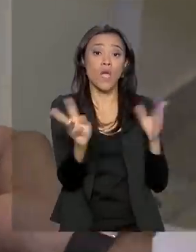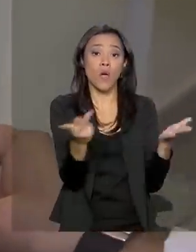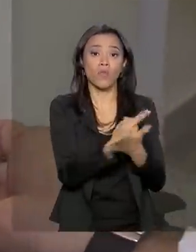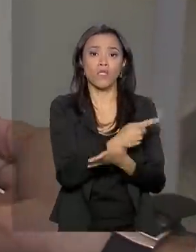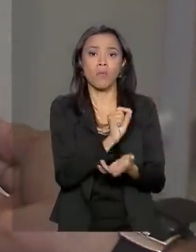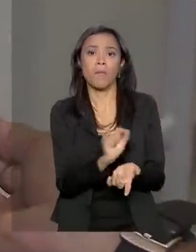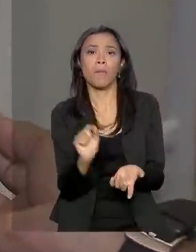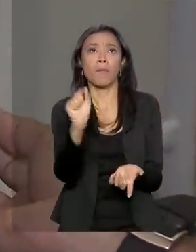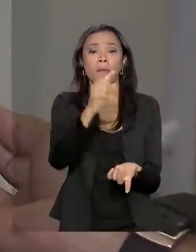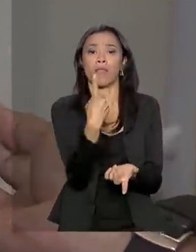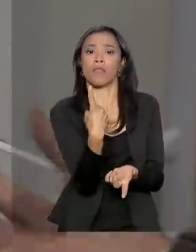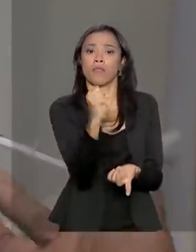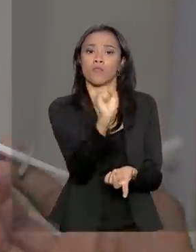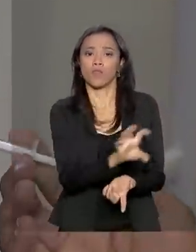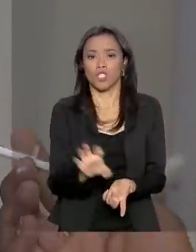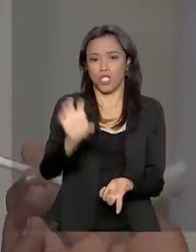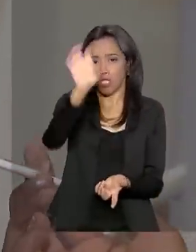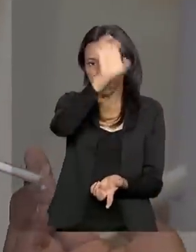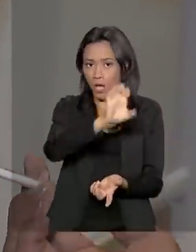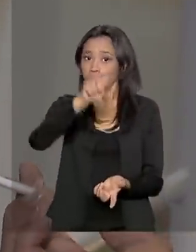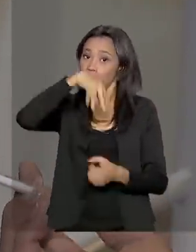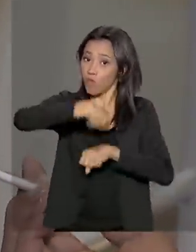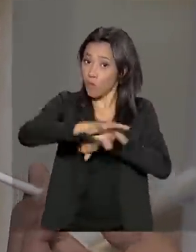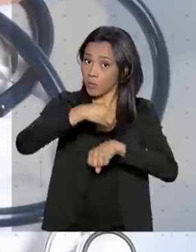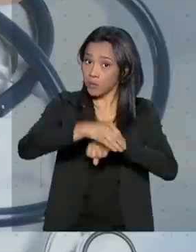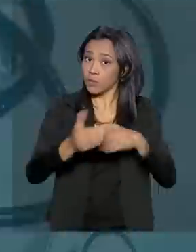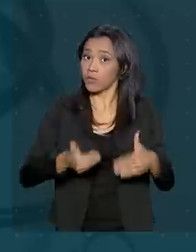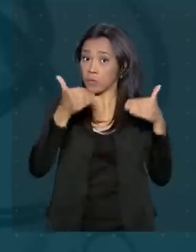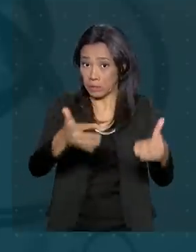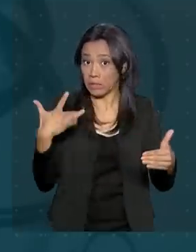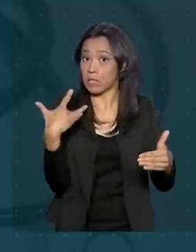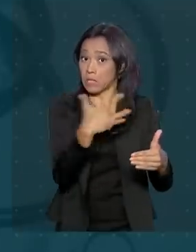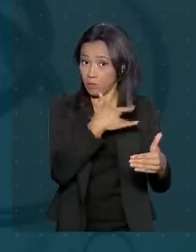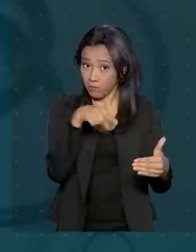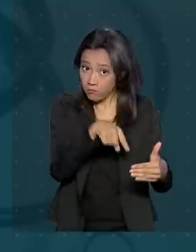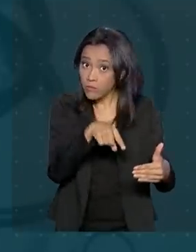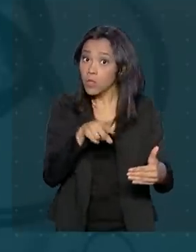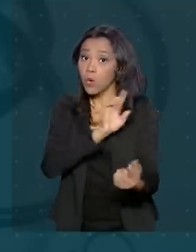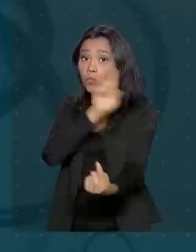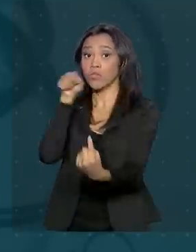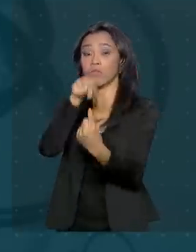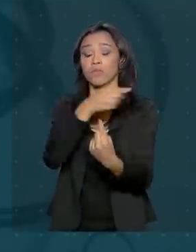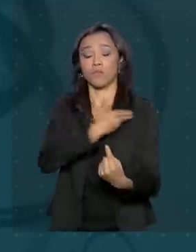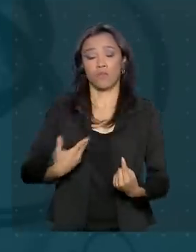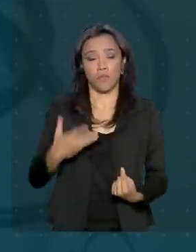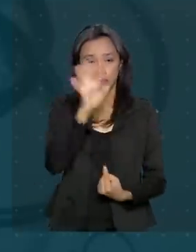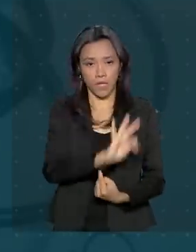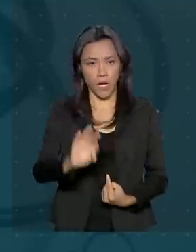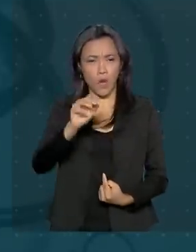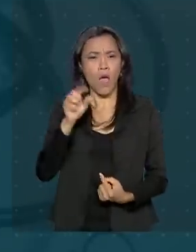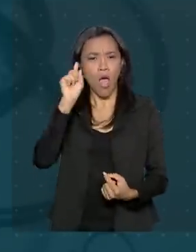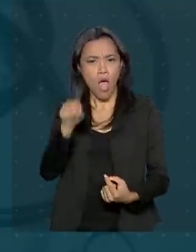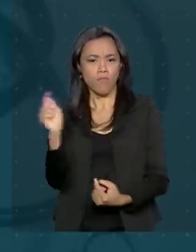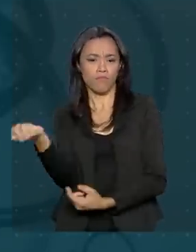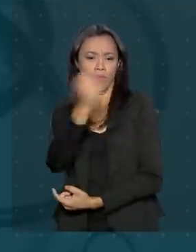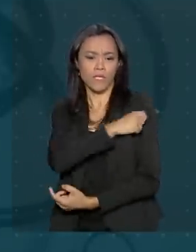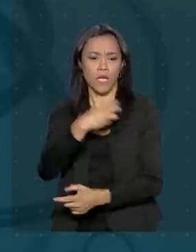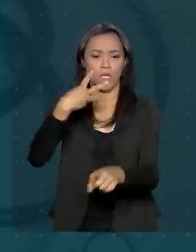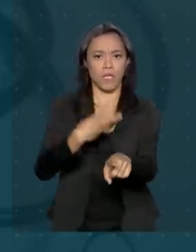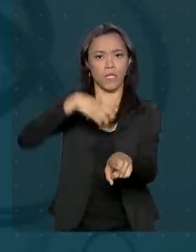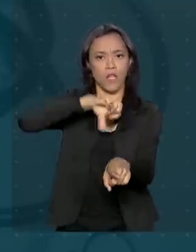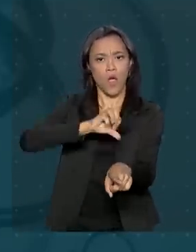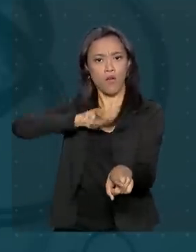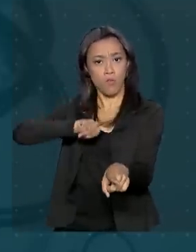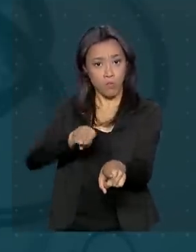em 18 estados, de acordo com o Ministério da Saúde. A meta do governo federal é vacinar 39 milhões de brasileiros